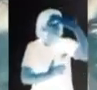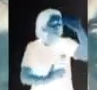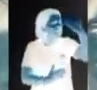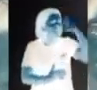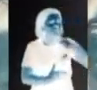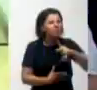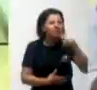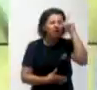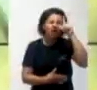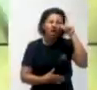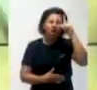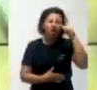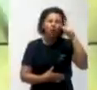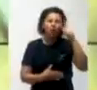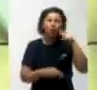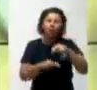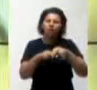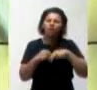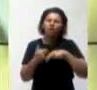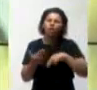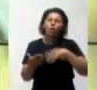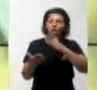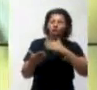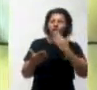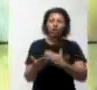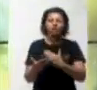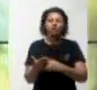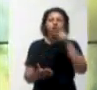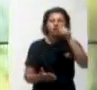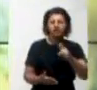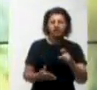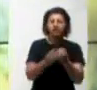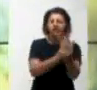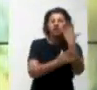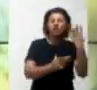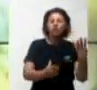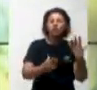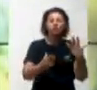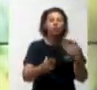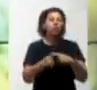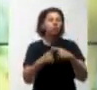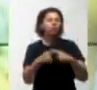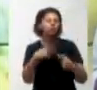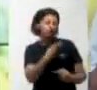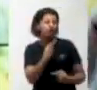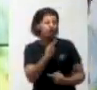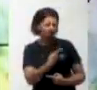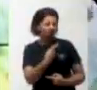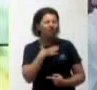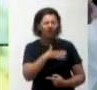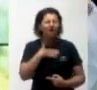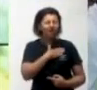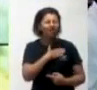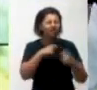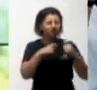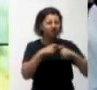Fecundos, porque como a gente sempre gostou muito de sexo, e a mulher